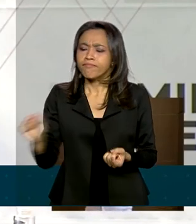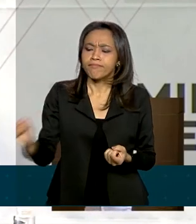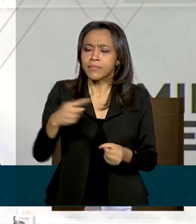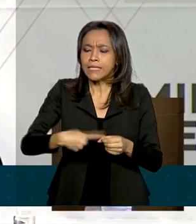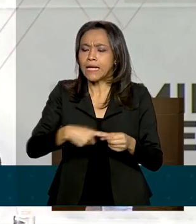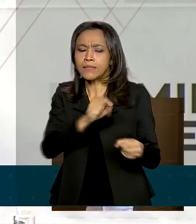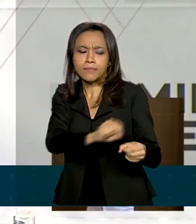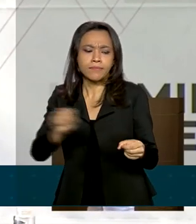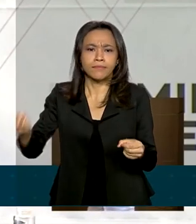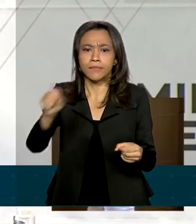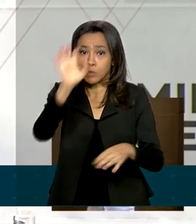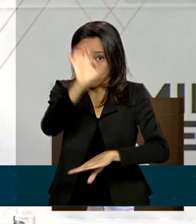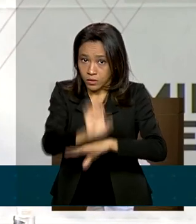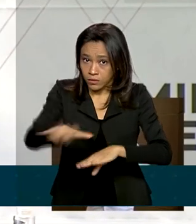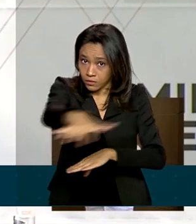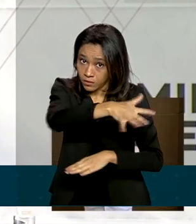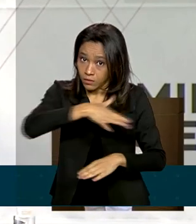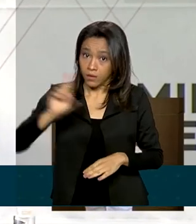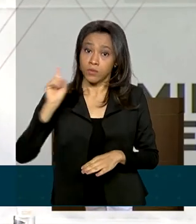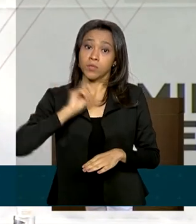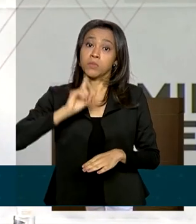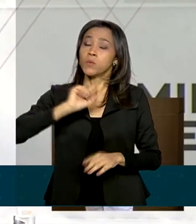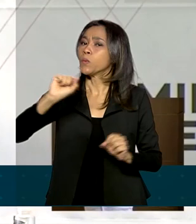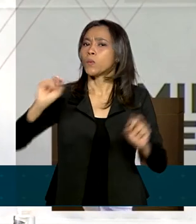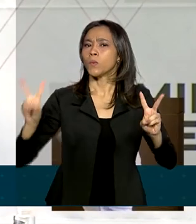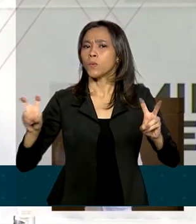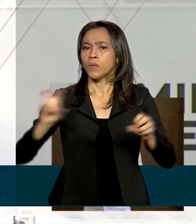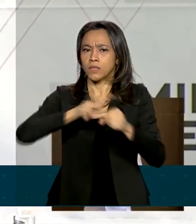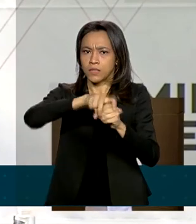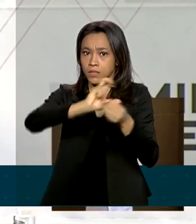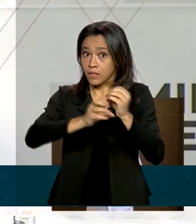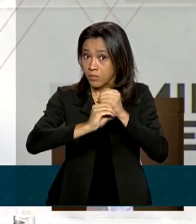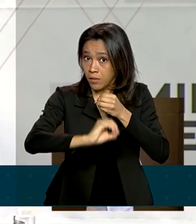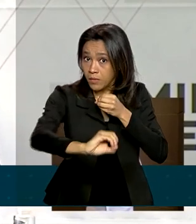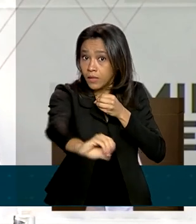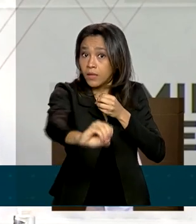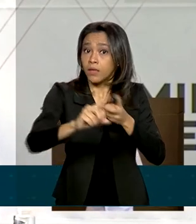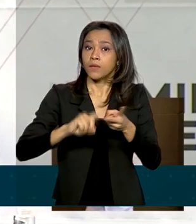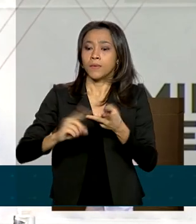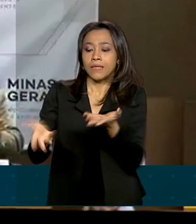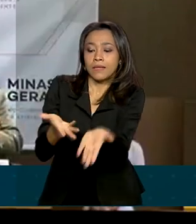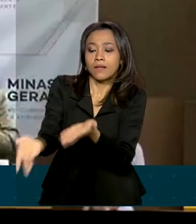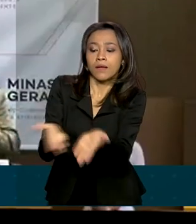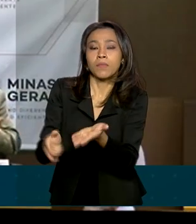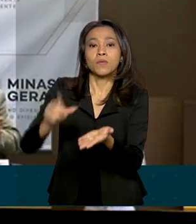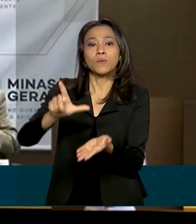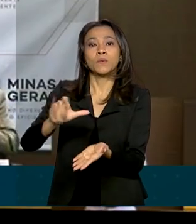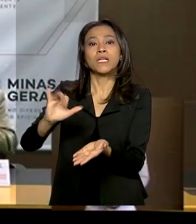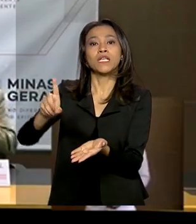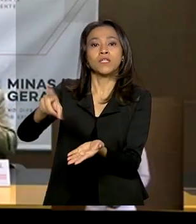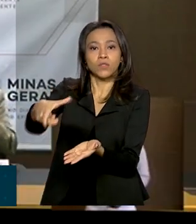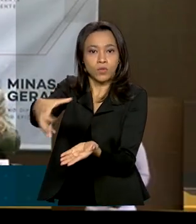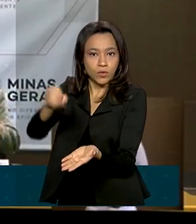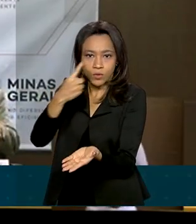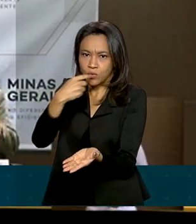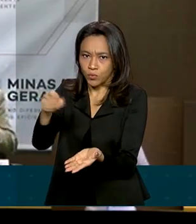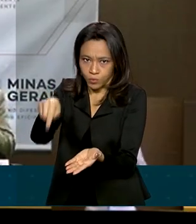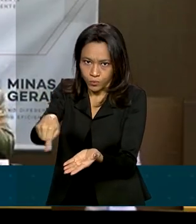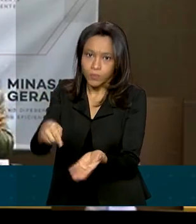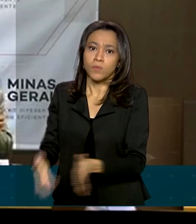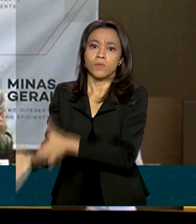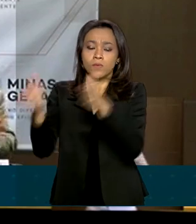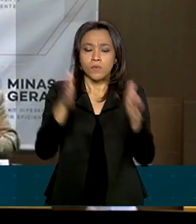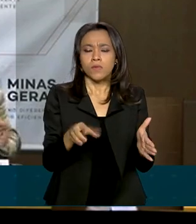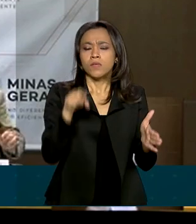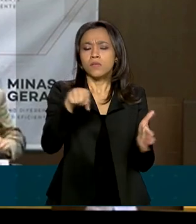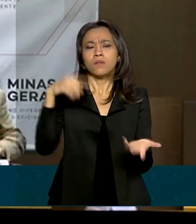do Estado de Minas Gerais questões de saneamento e de tratamento do lixo. A medida, segundo o governo, é